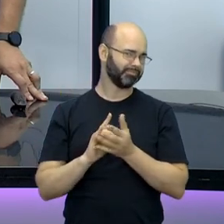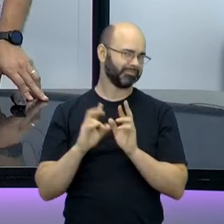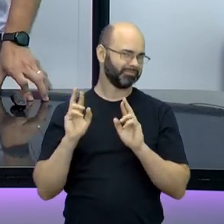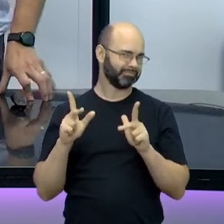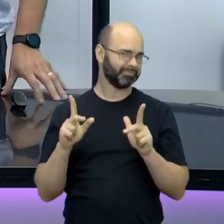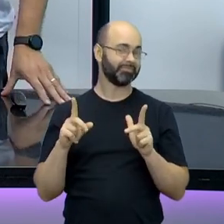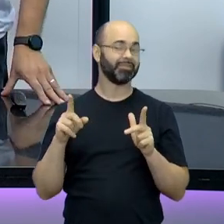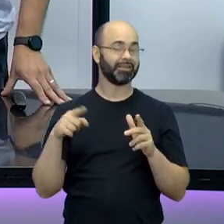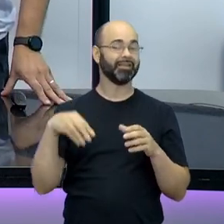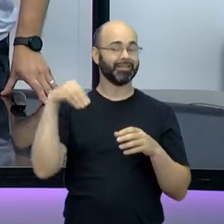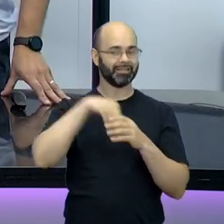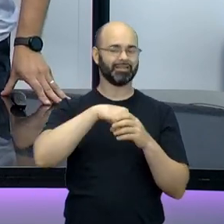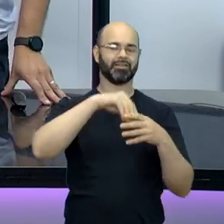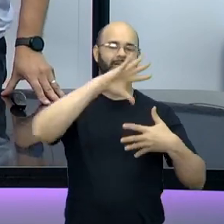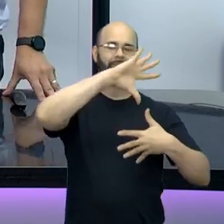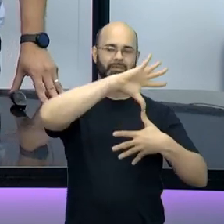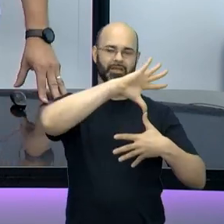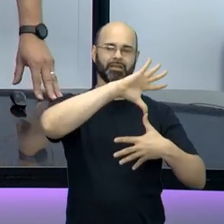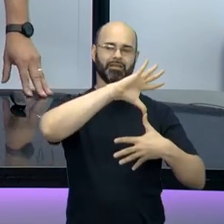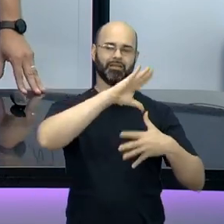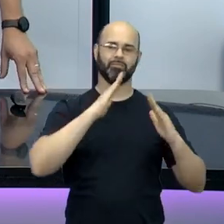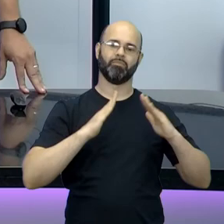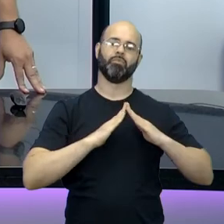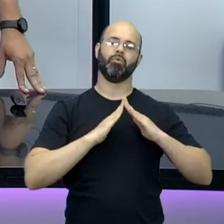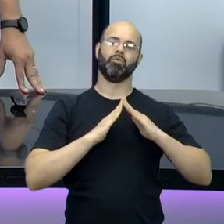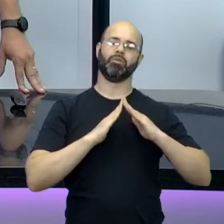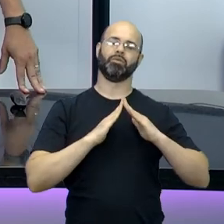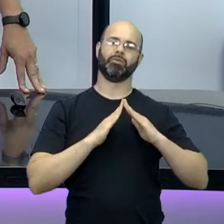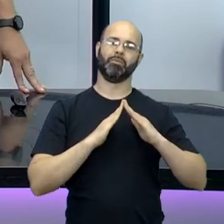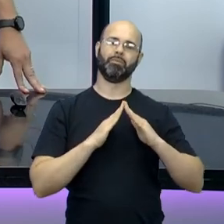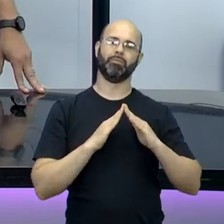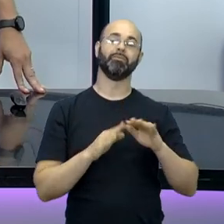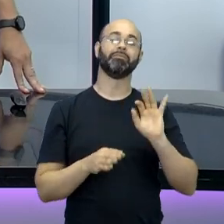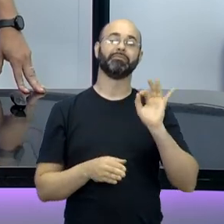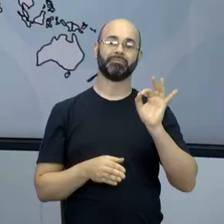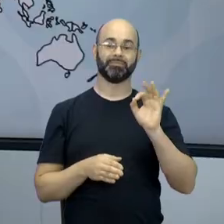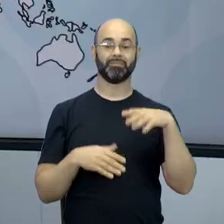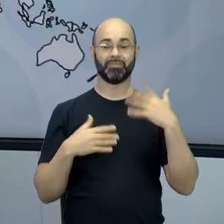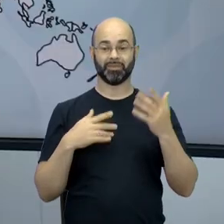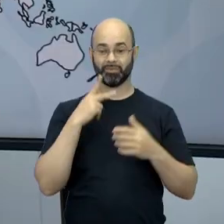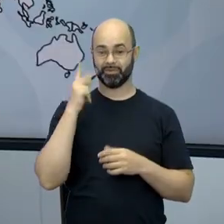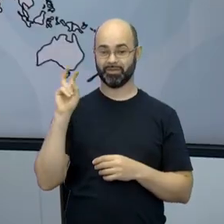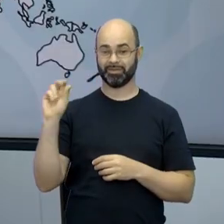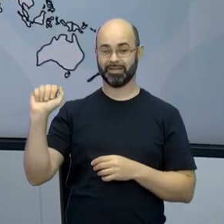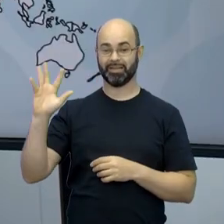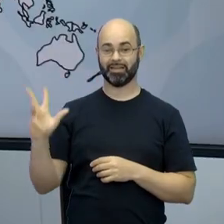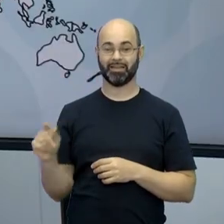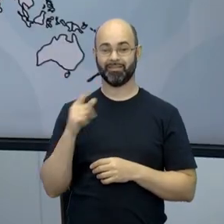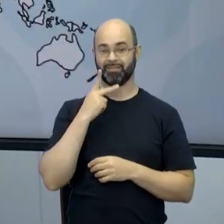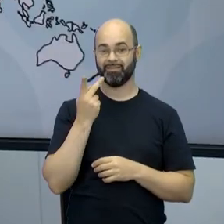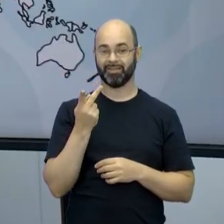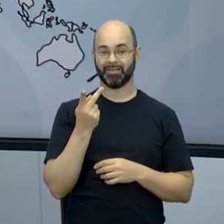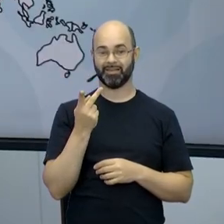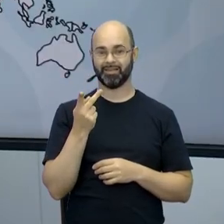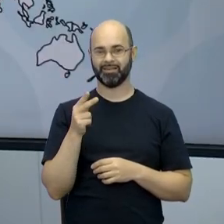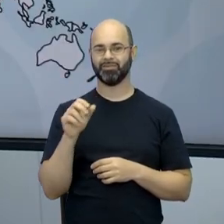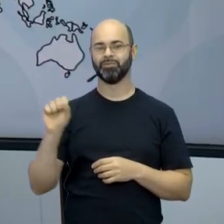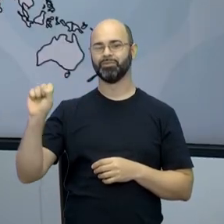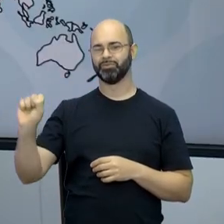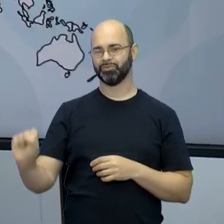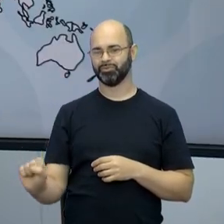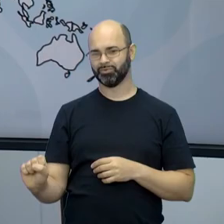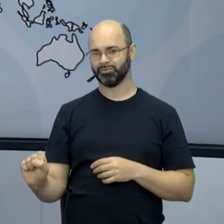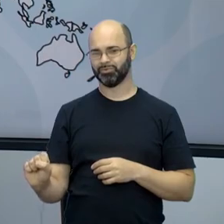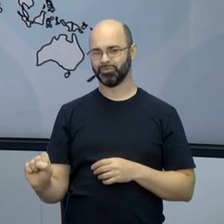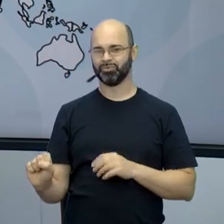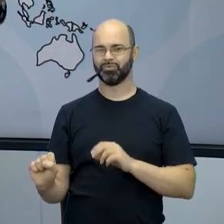Ele mora na América. Isso. A América é um país. E quando a gente pensa na África... Exatamente. sul-africano e